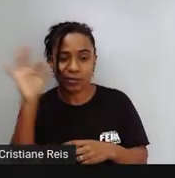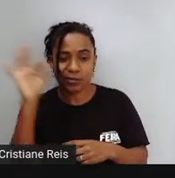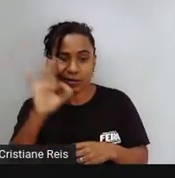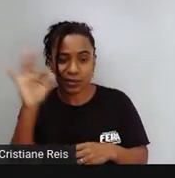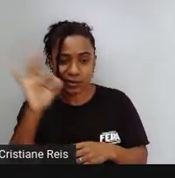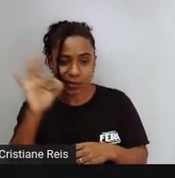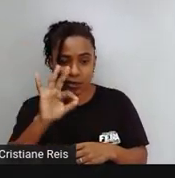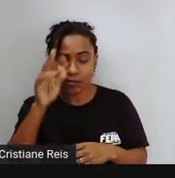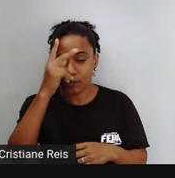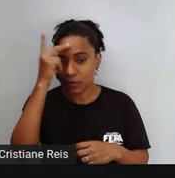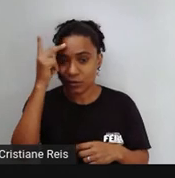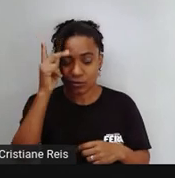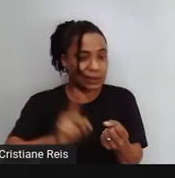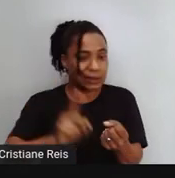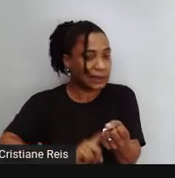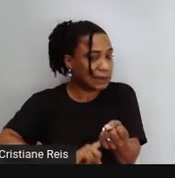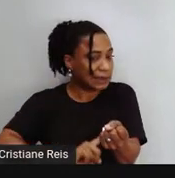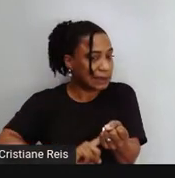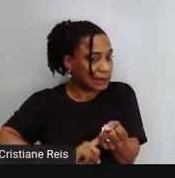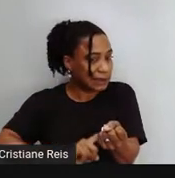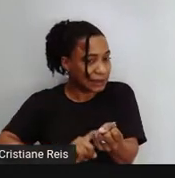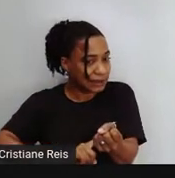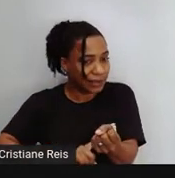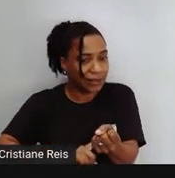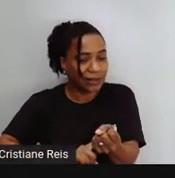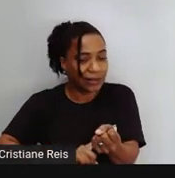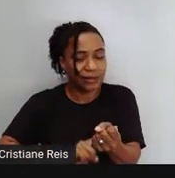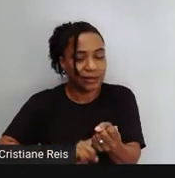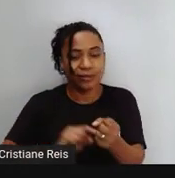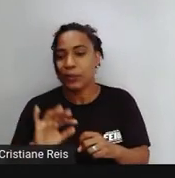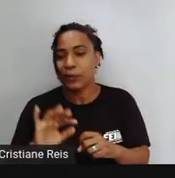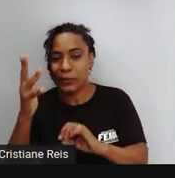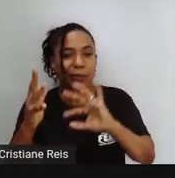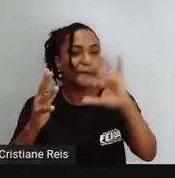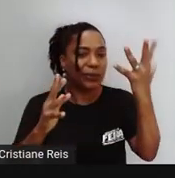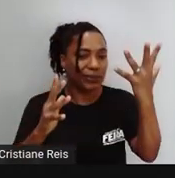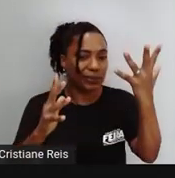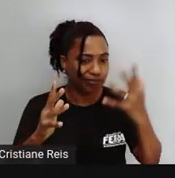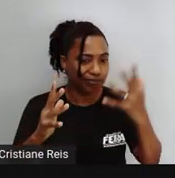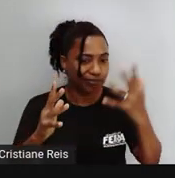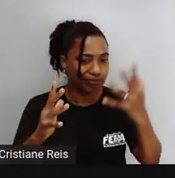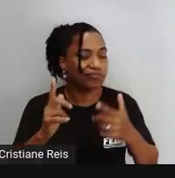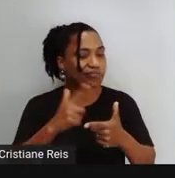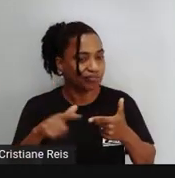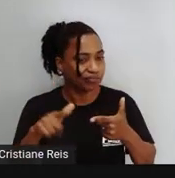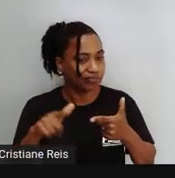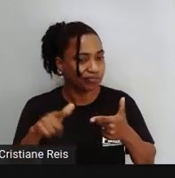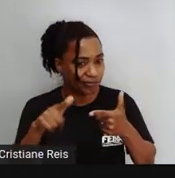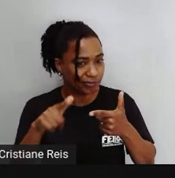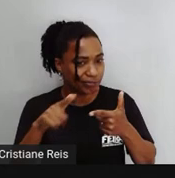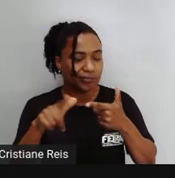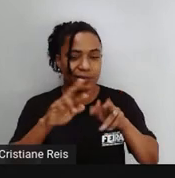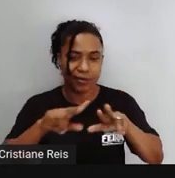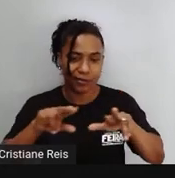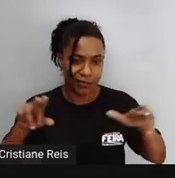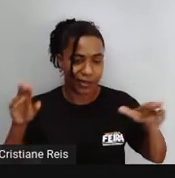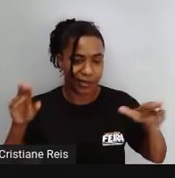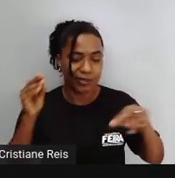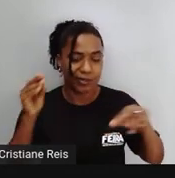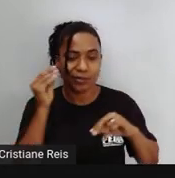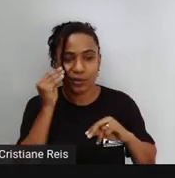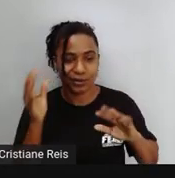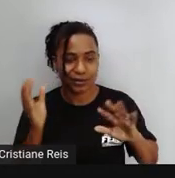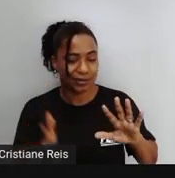consequências Desse stress Em diferentes lugares Então no primeiro momento Na América No